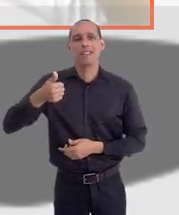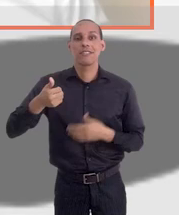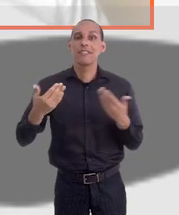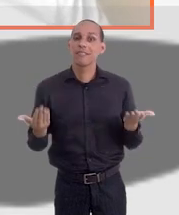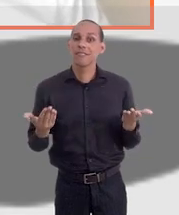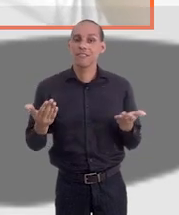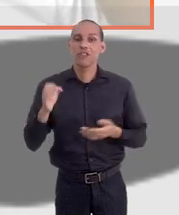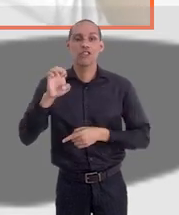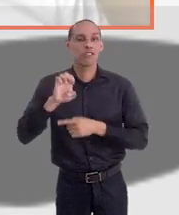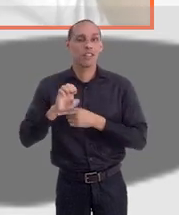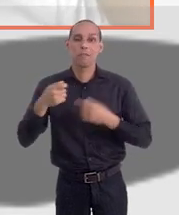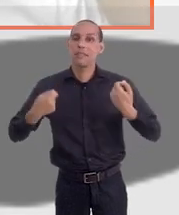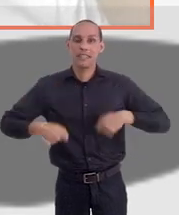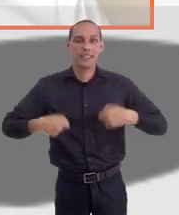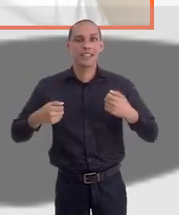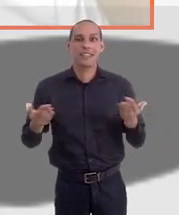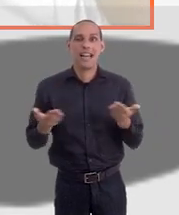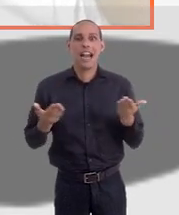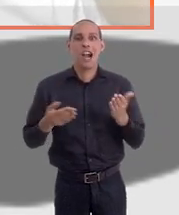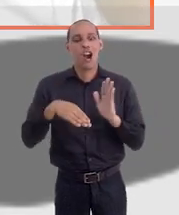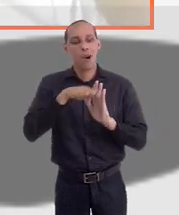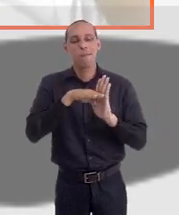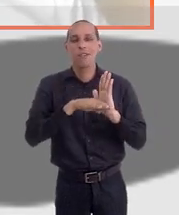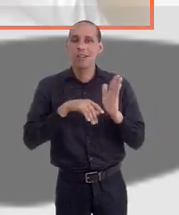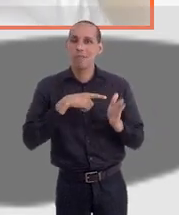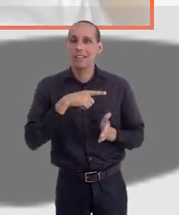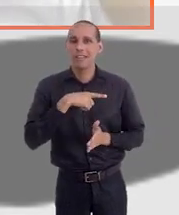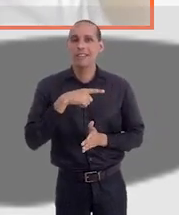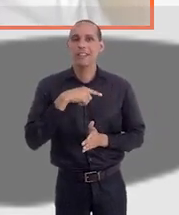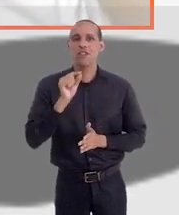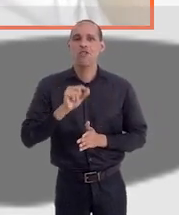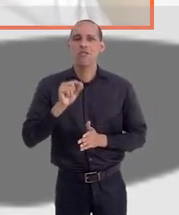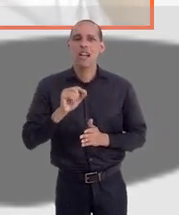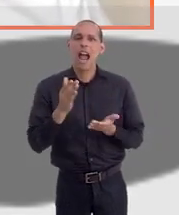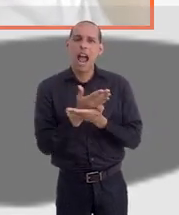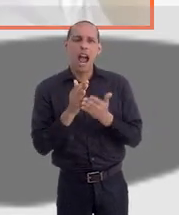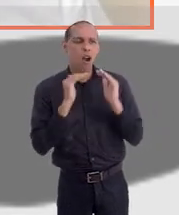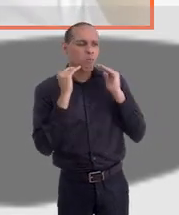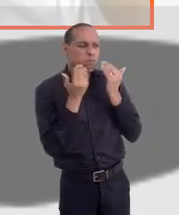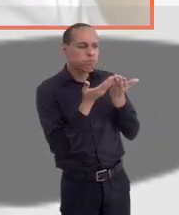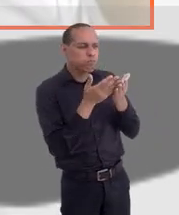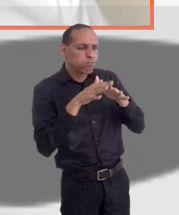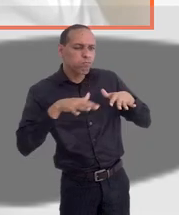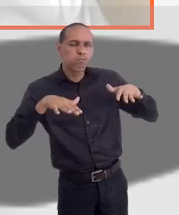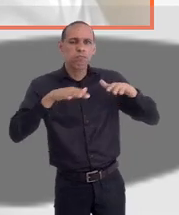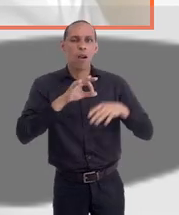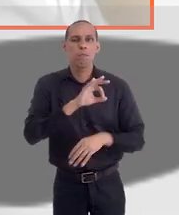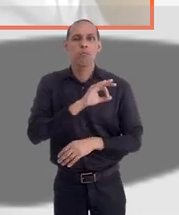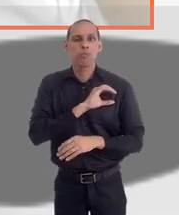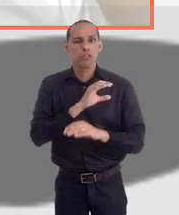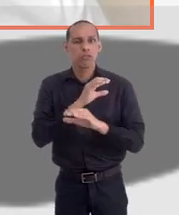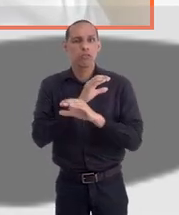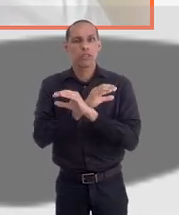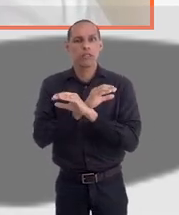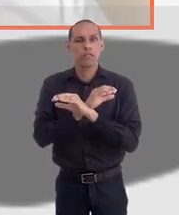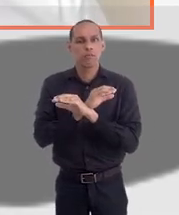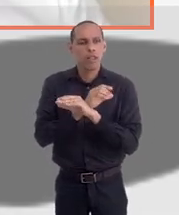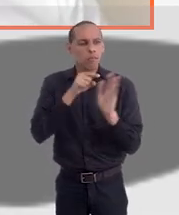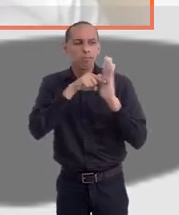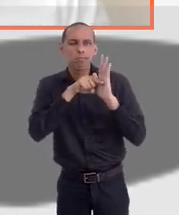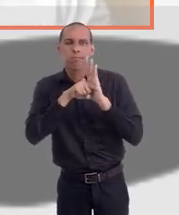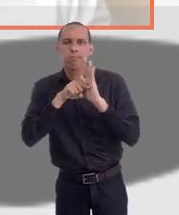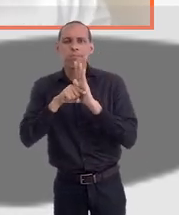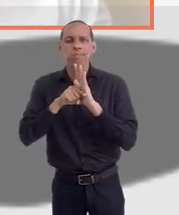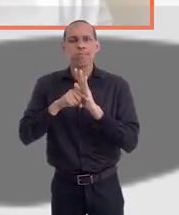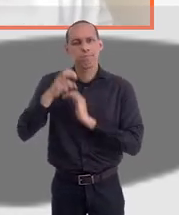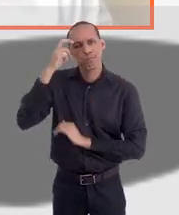próprio Estado vai necessitar disso. A gente começou agora um programa, justamente em algumas comunidades, que a Polícia Civil fez todo o serviço de inteligência, juntamente com o